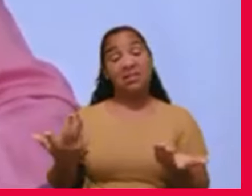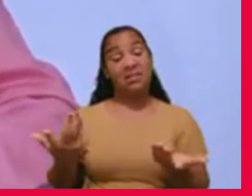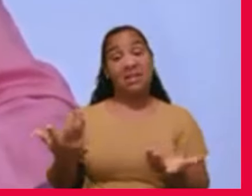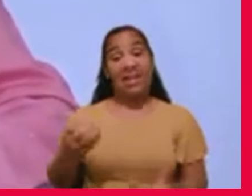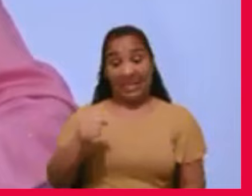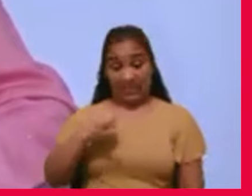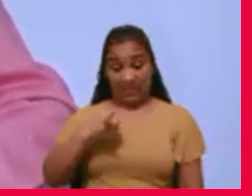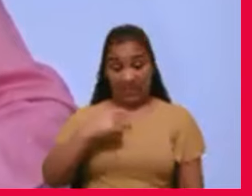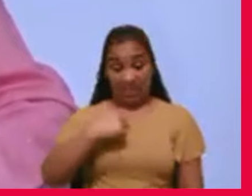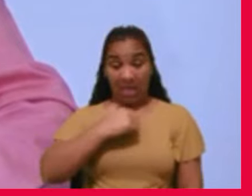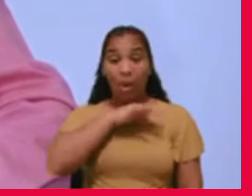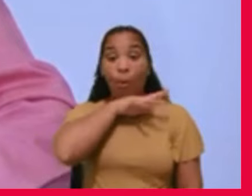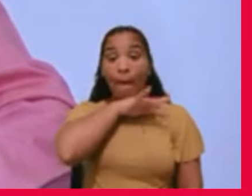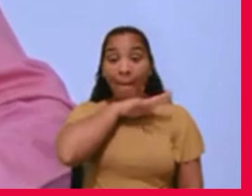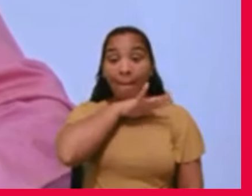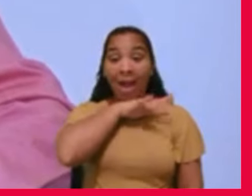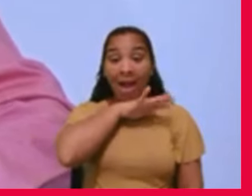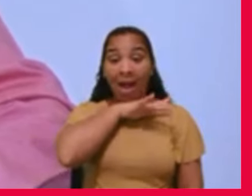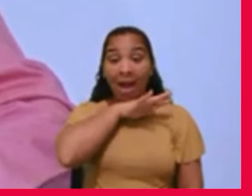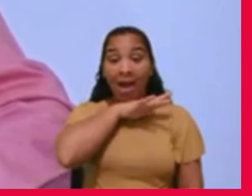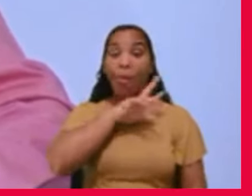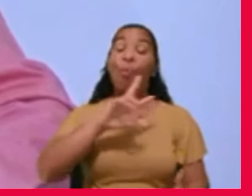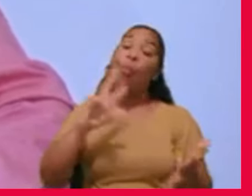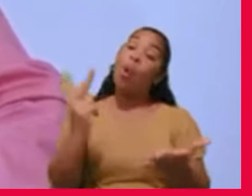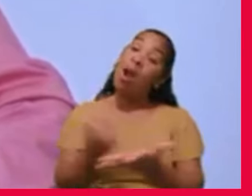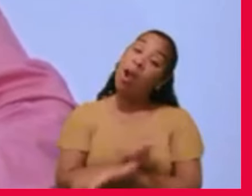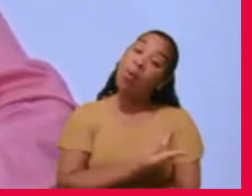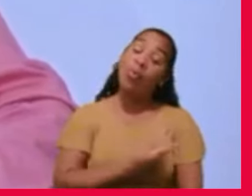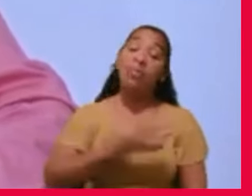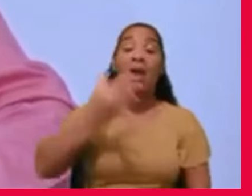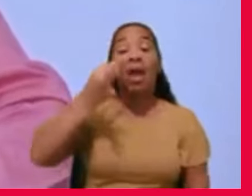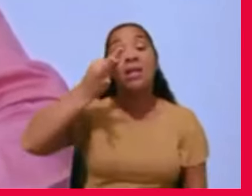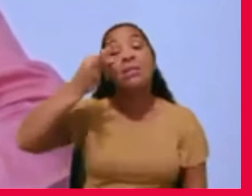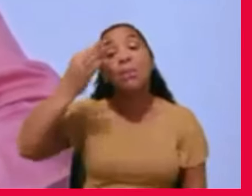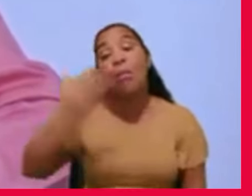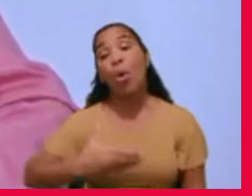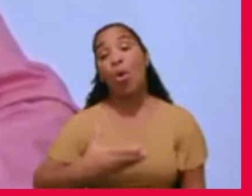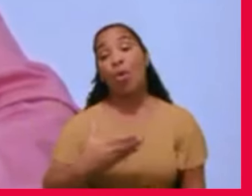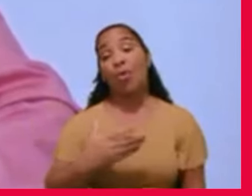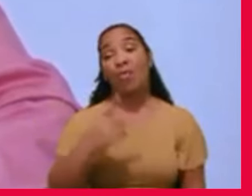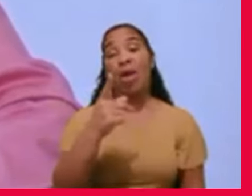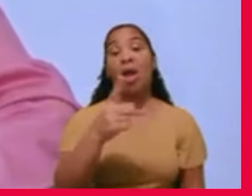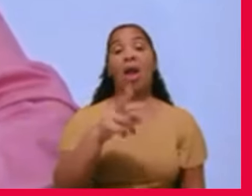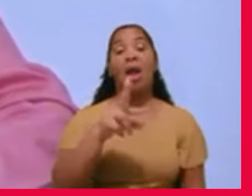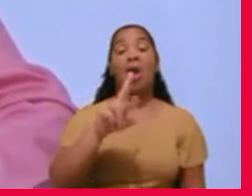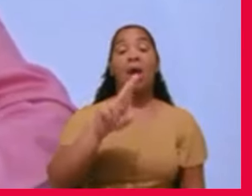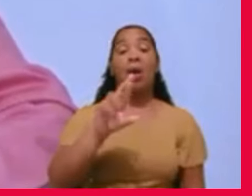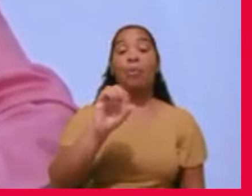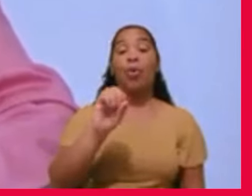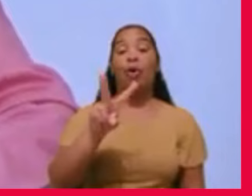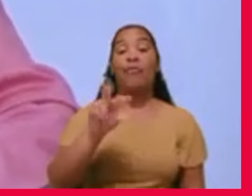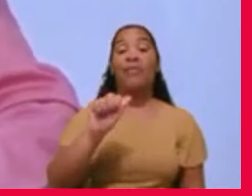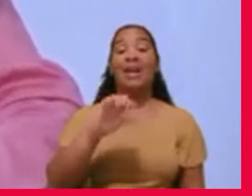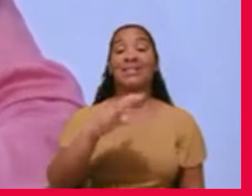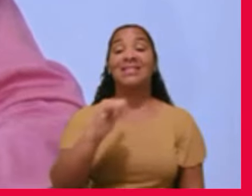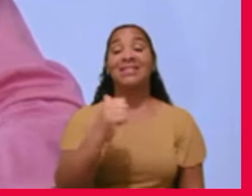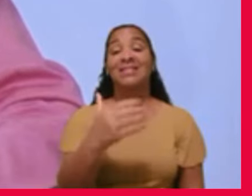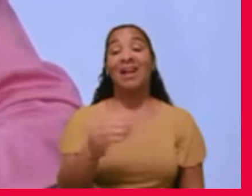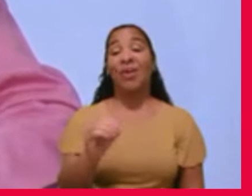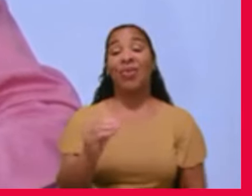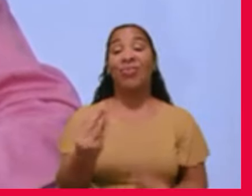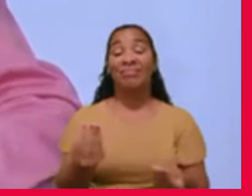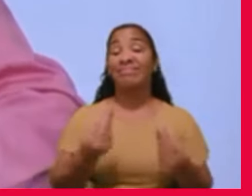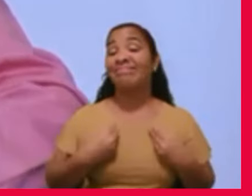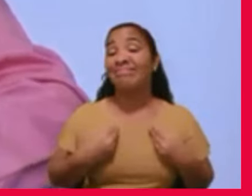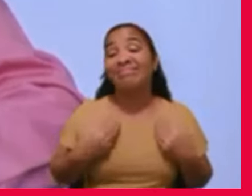provação. A provação é uma experiência provante, é a dor. Estamos